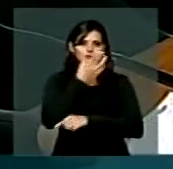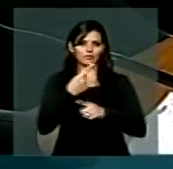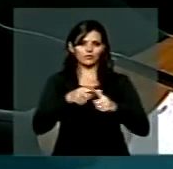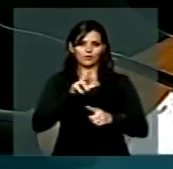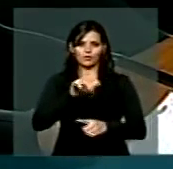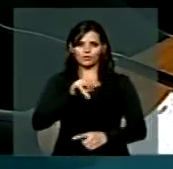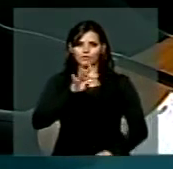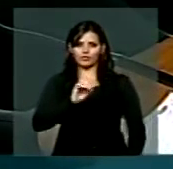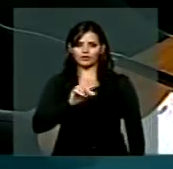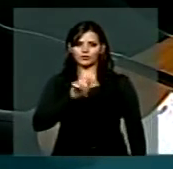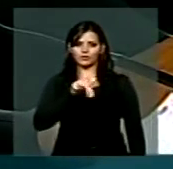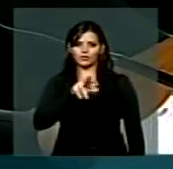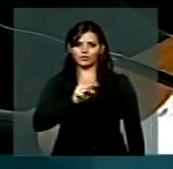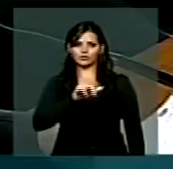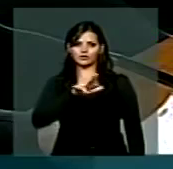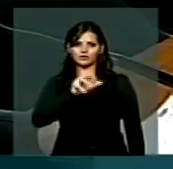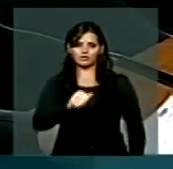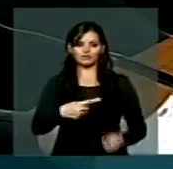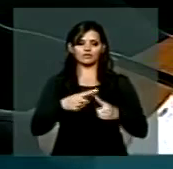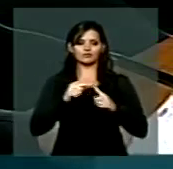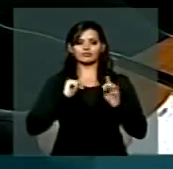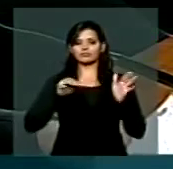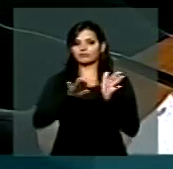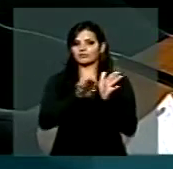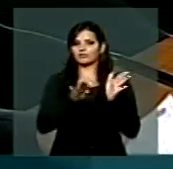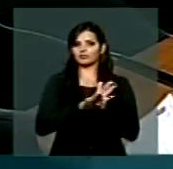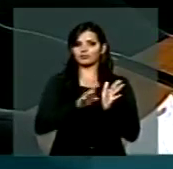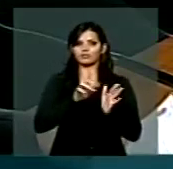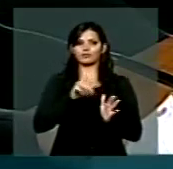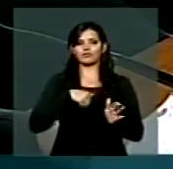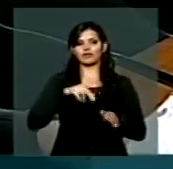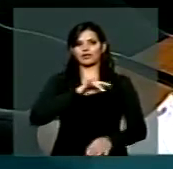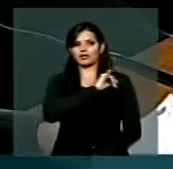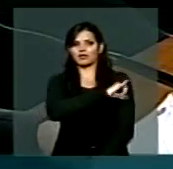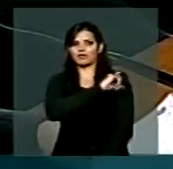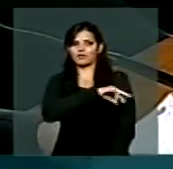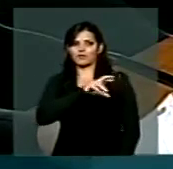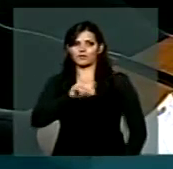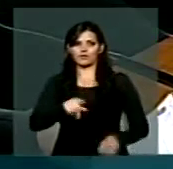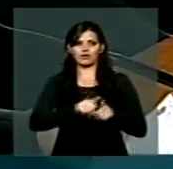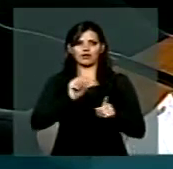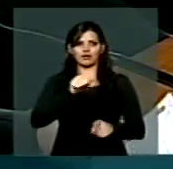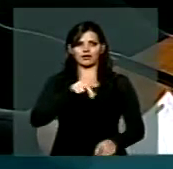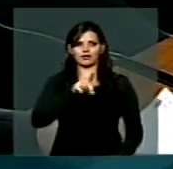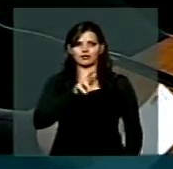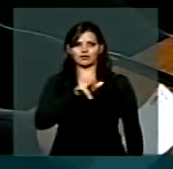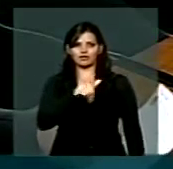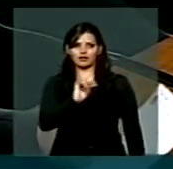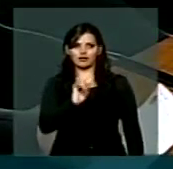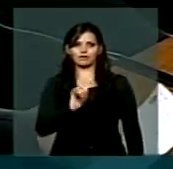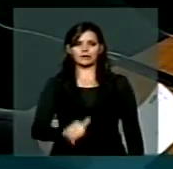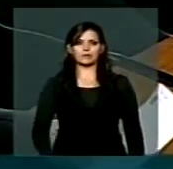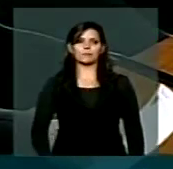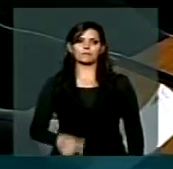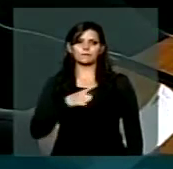diretor do desenvolvimento urbano na região do Porto, Rio de Janeiro. E o Andrei Rosenthal Klee,